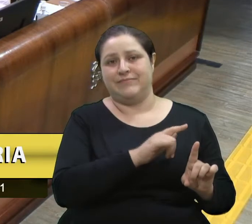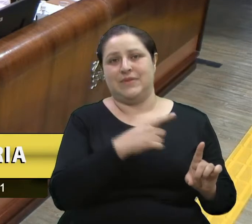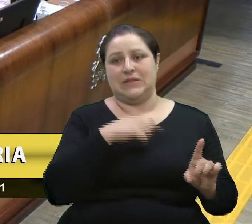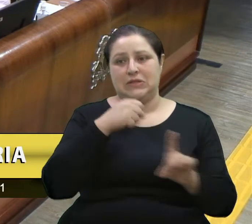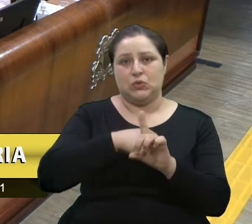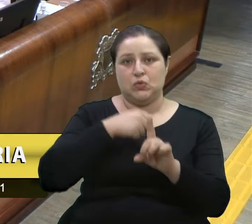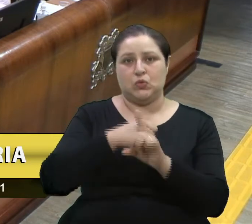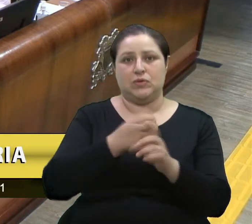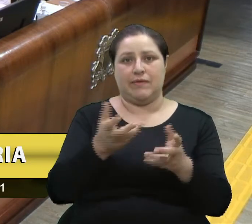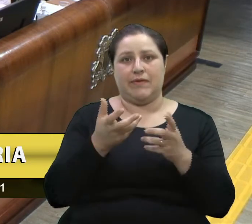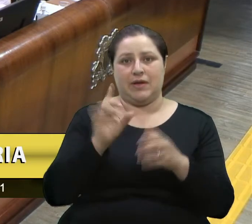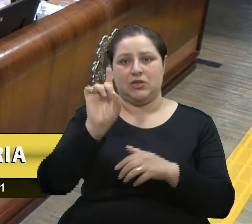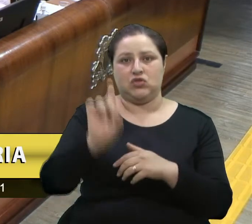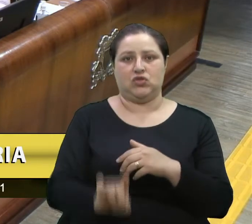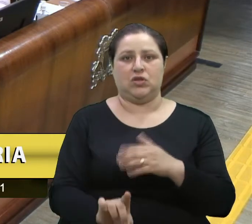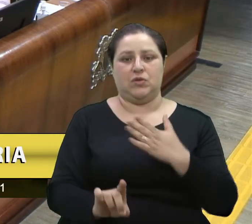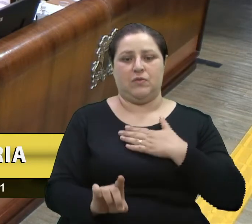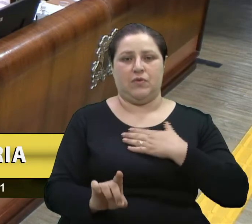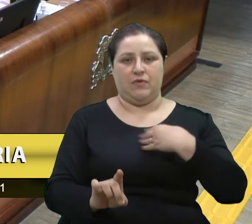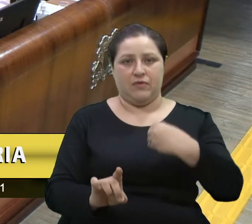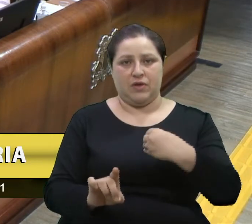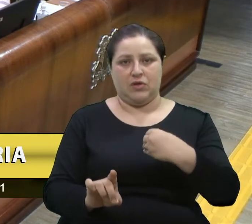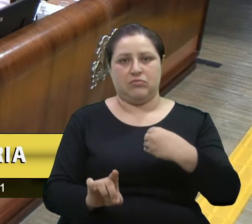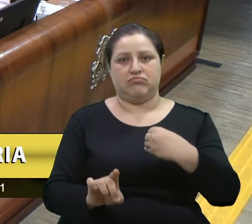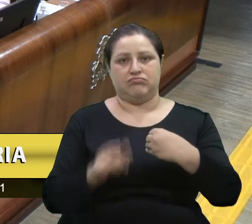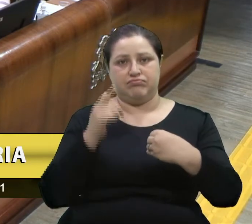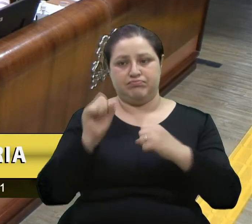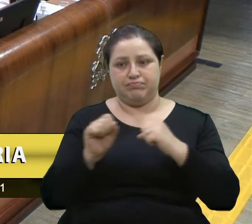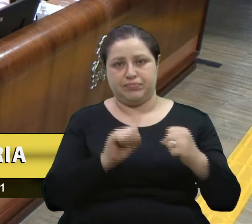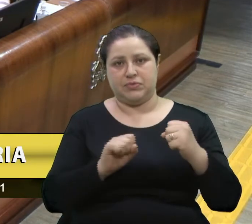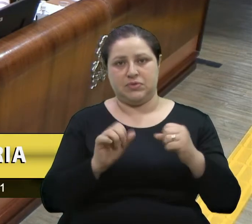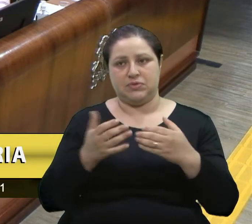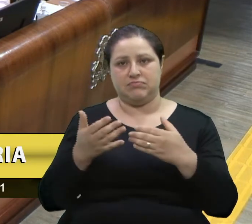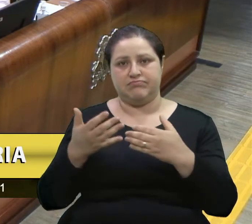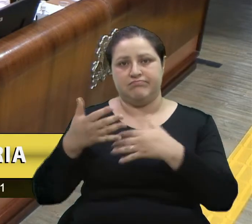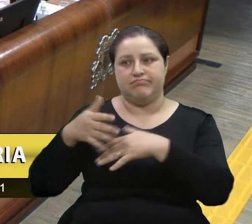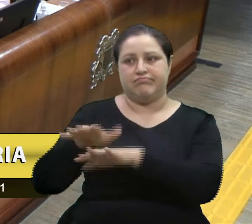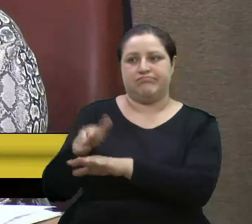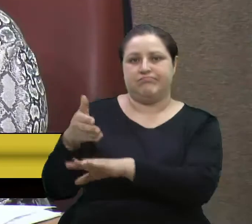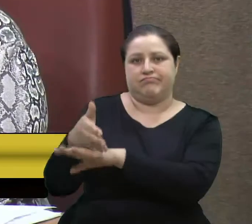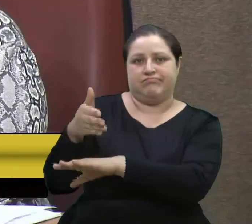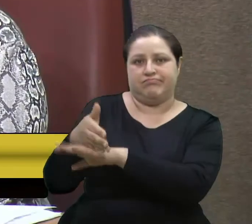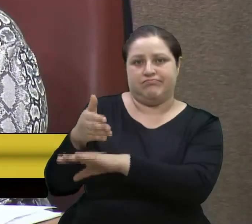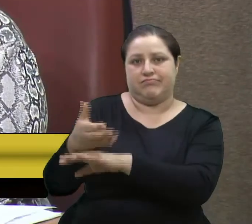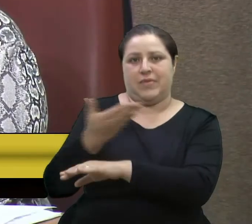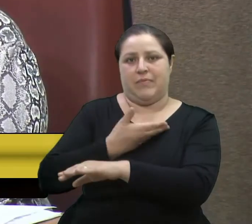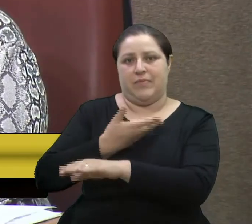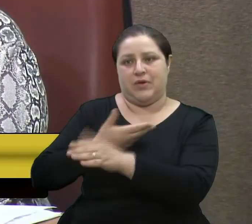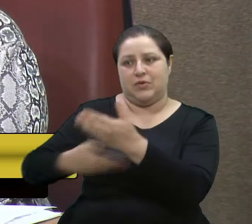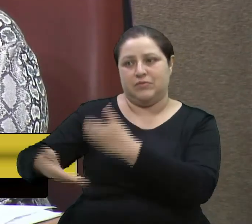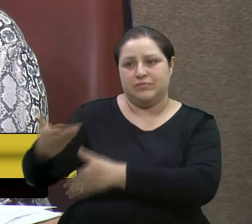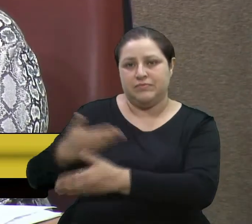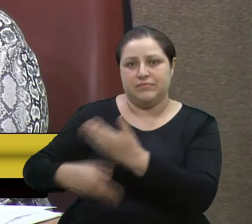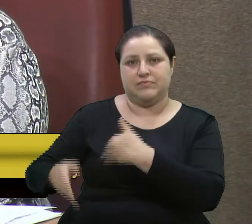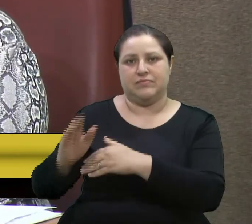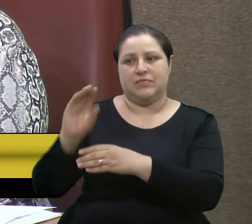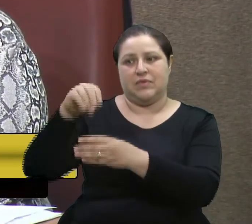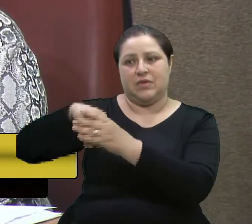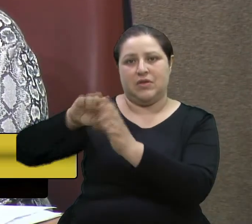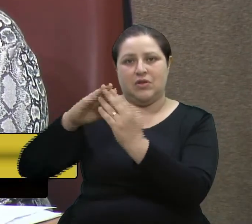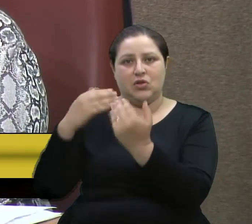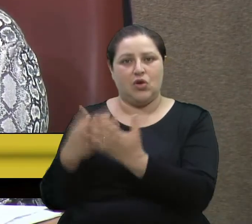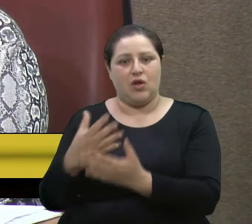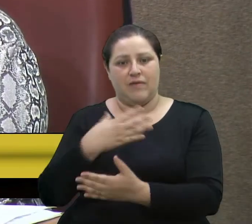direito para que seus filhos possam estar inseridos com os amigos, com a escola,